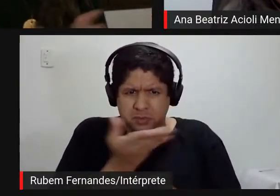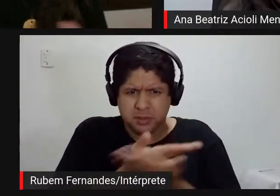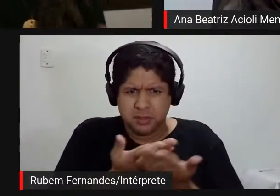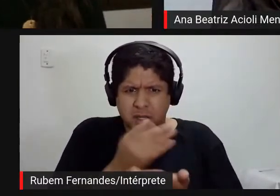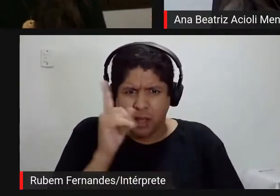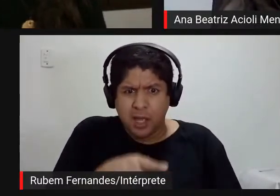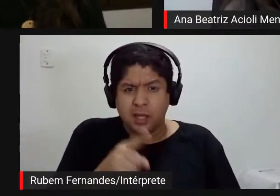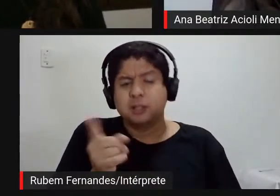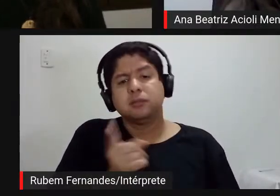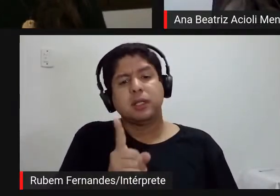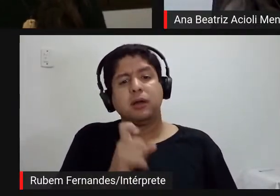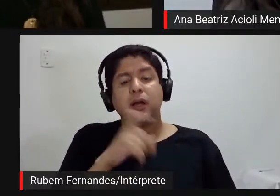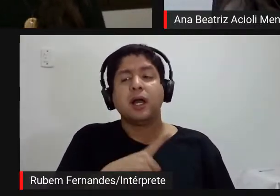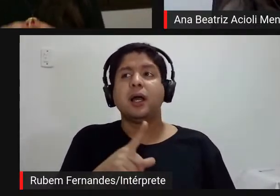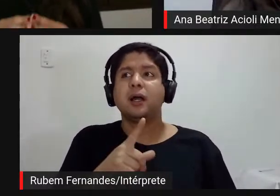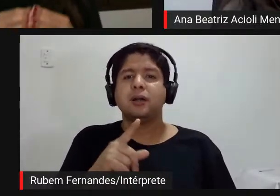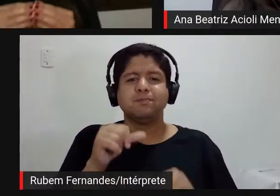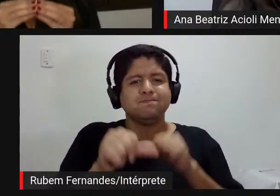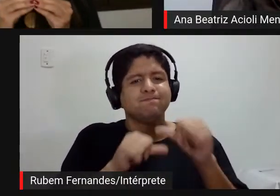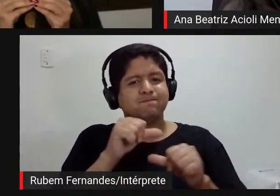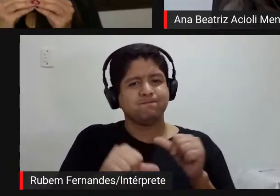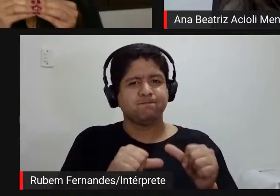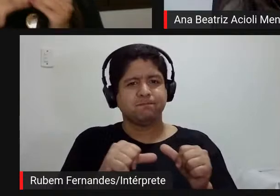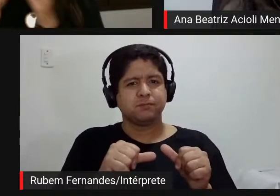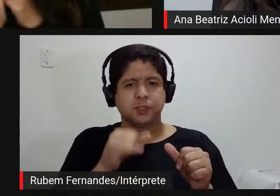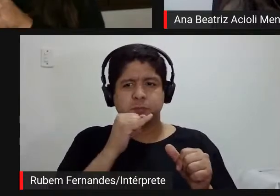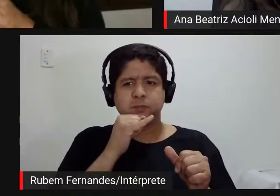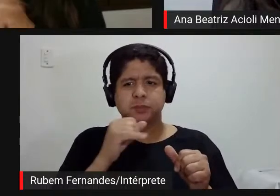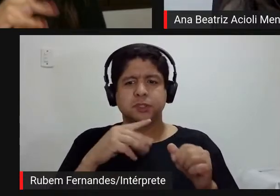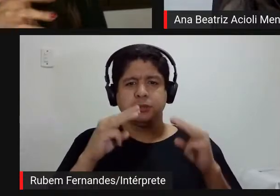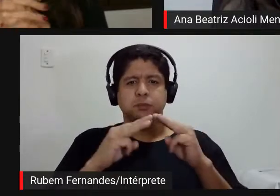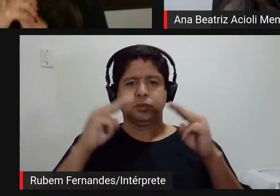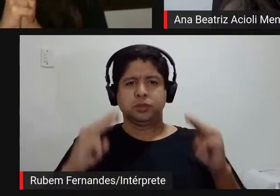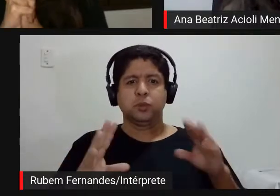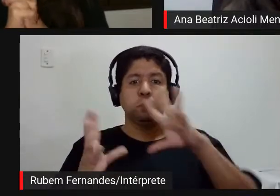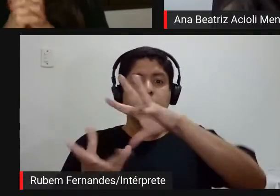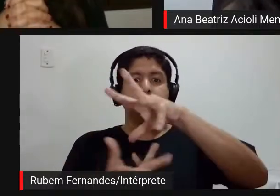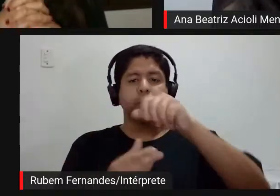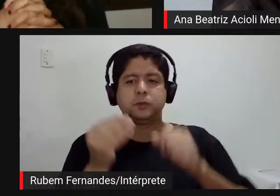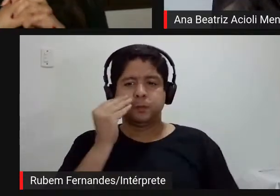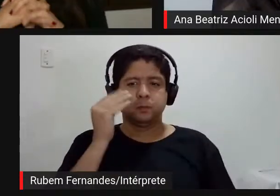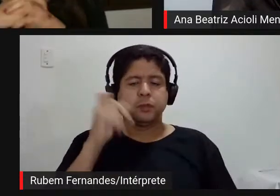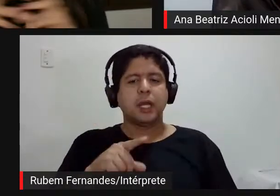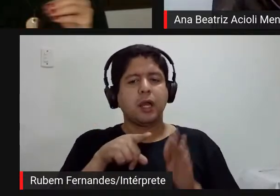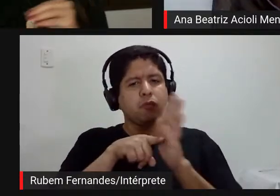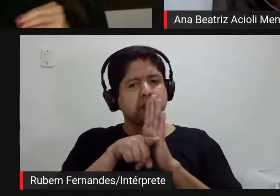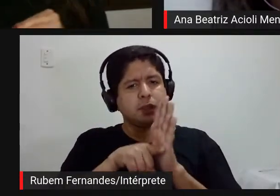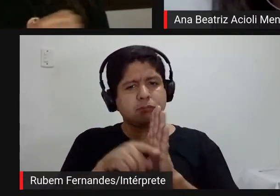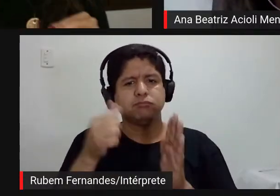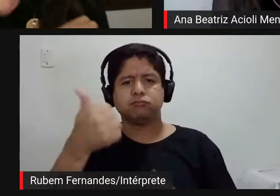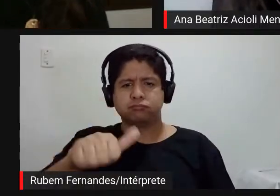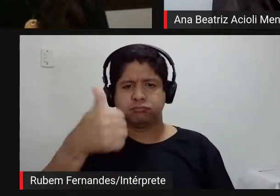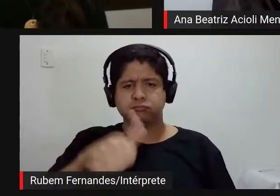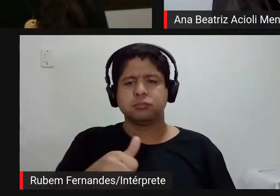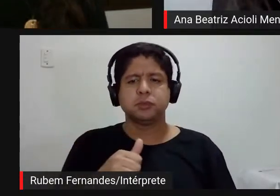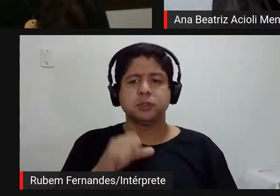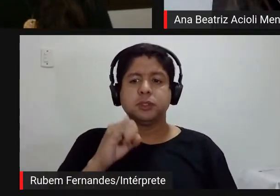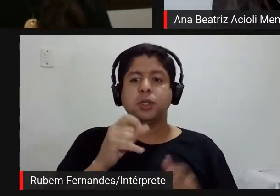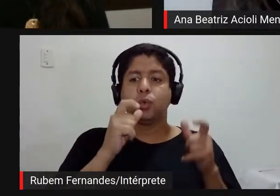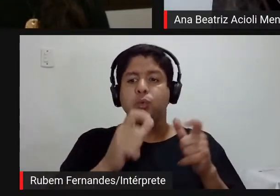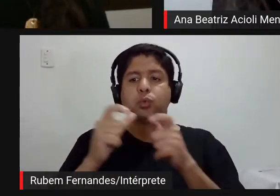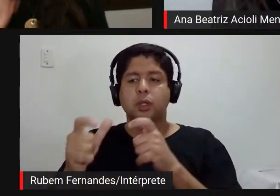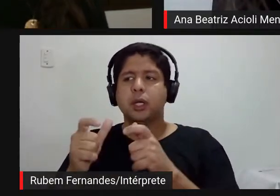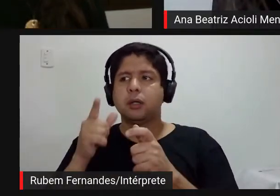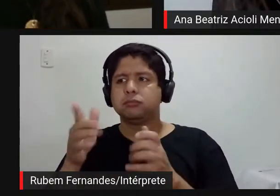essa própria exposição museu ao mundo tinha essa questão que a gente teria que avaliar mais né cada lugar que ela itinerou